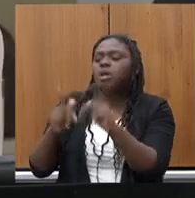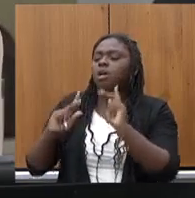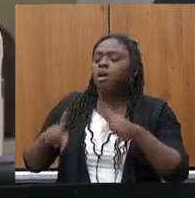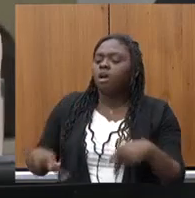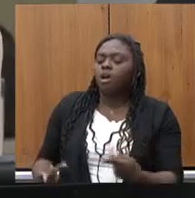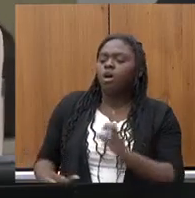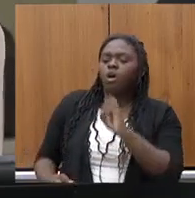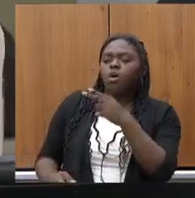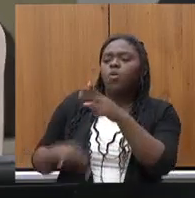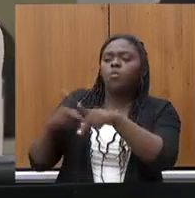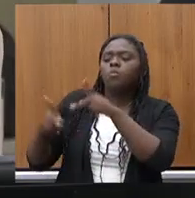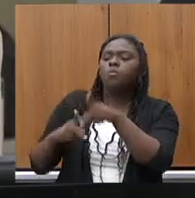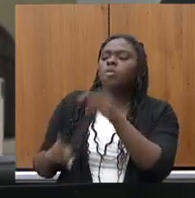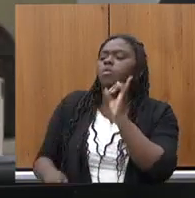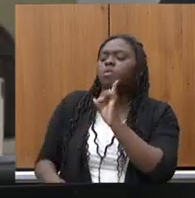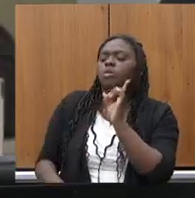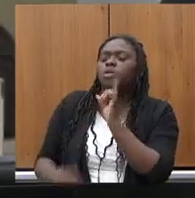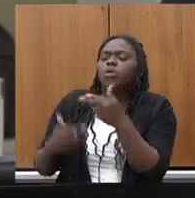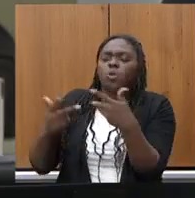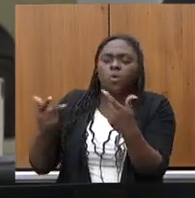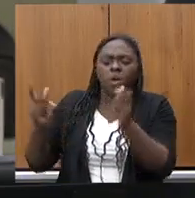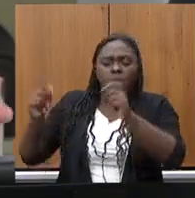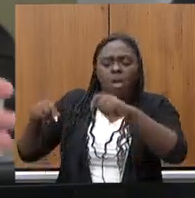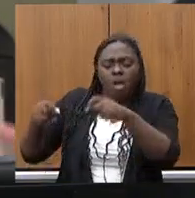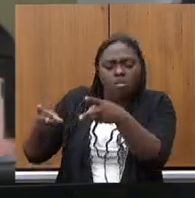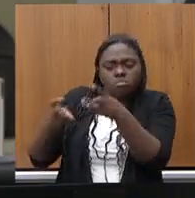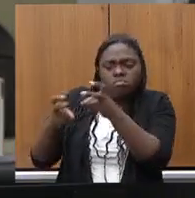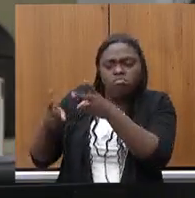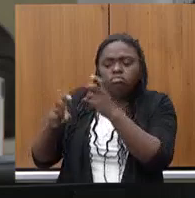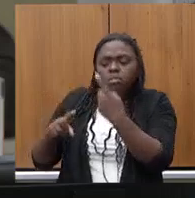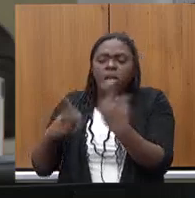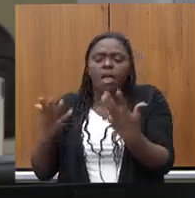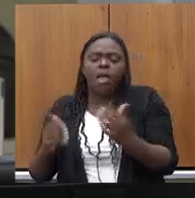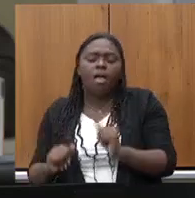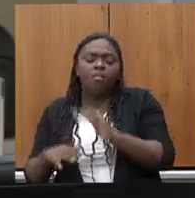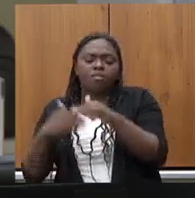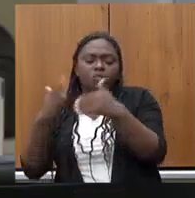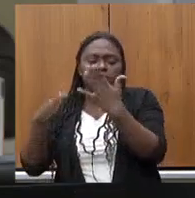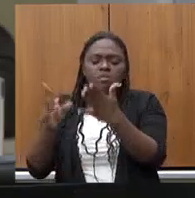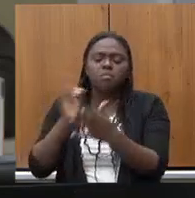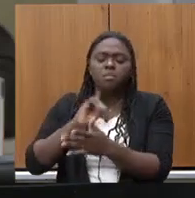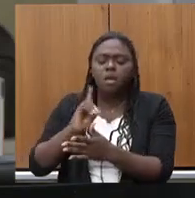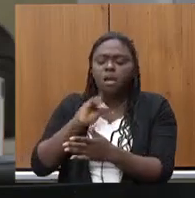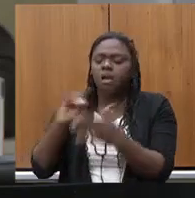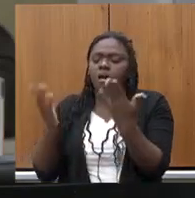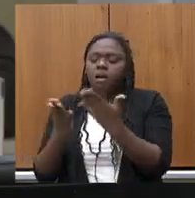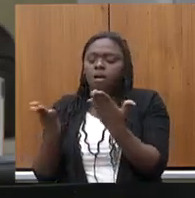do povo de Minas Gerais algo palpável isso aqui foi desenvolvido em Minas Gerais e hoje